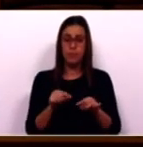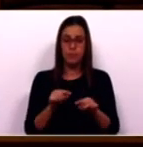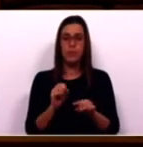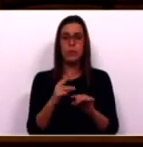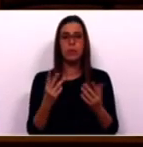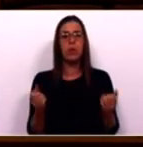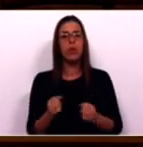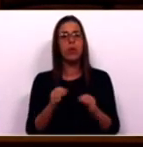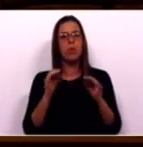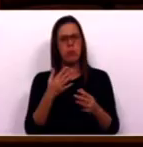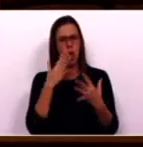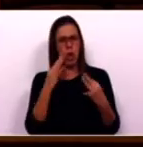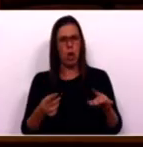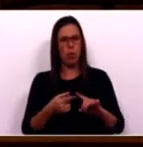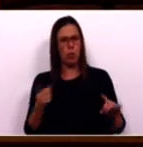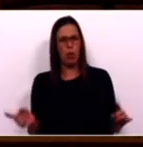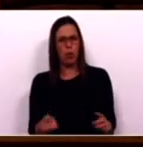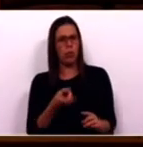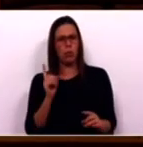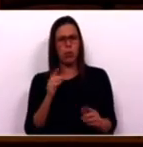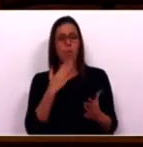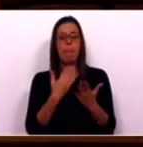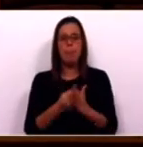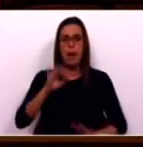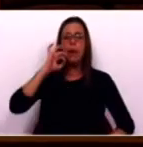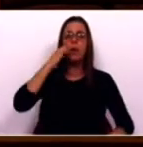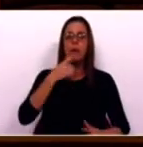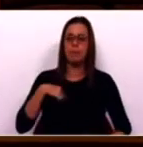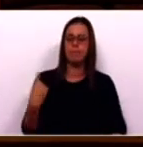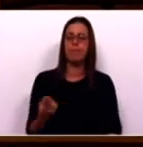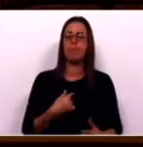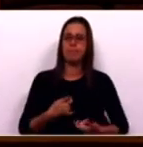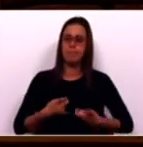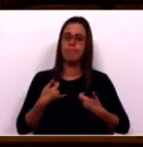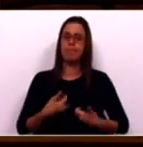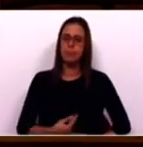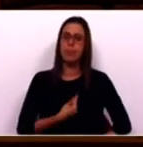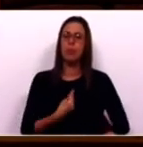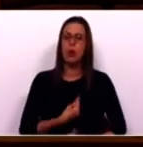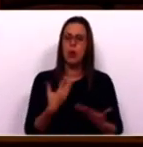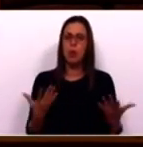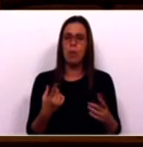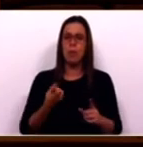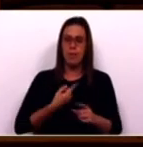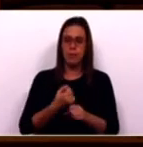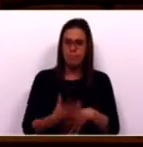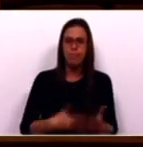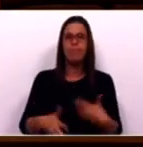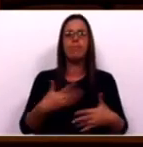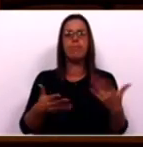outono absolutamente anormal tem gerado consequências que nos devem alarmar num sentido proativo.